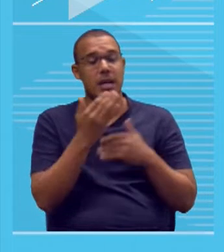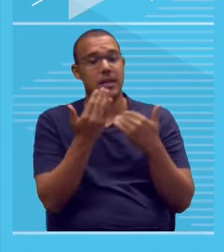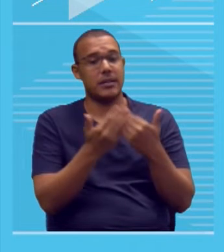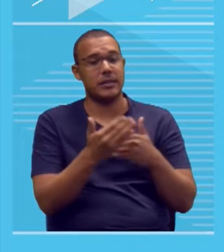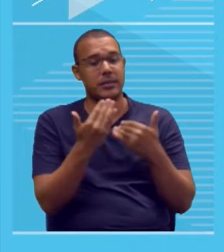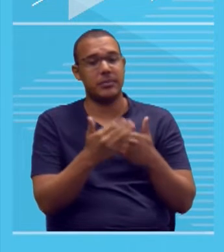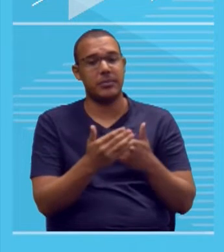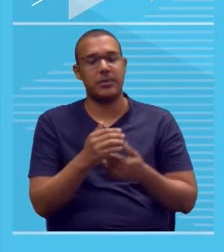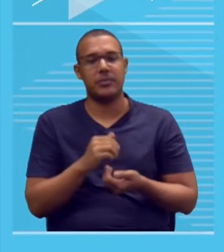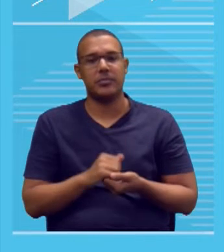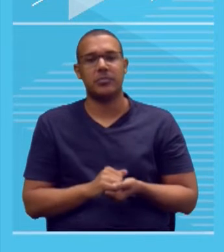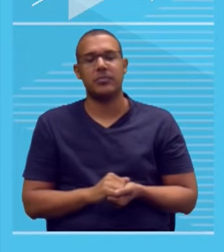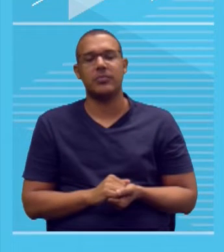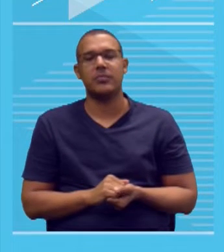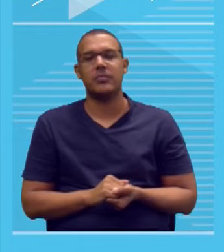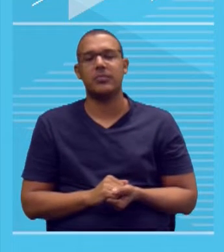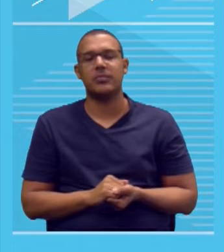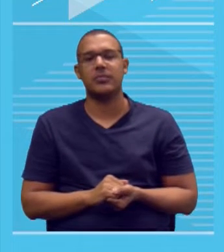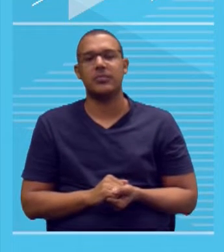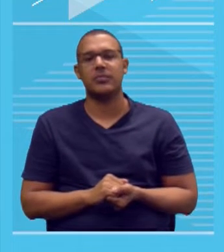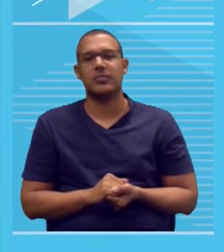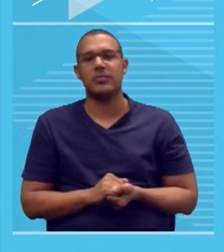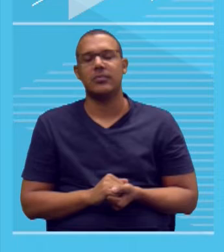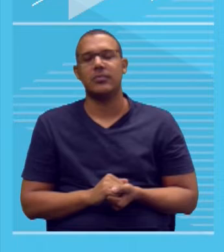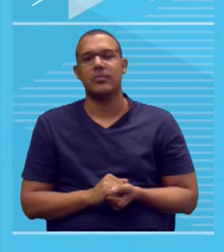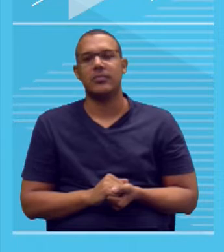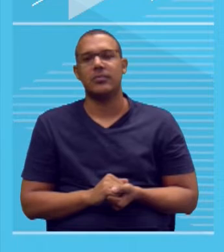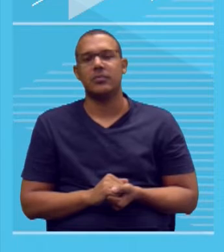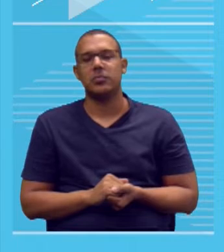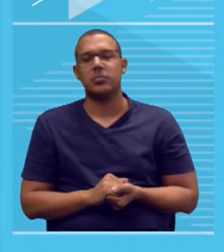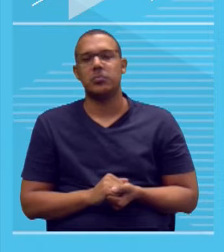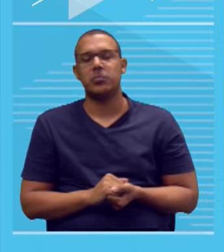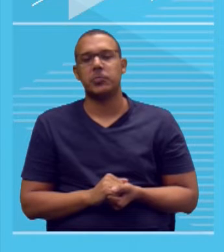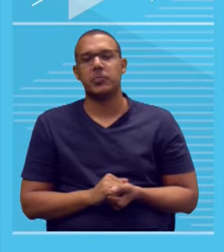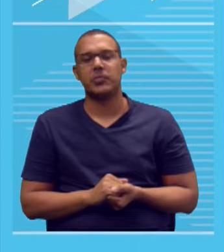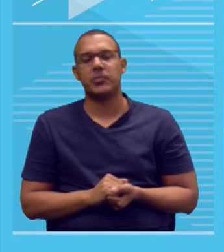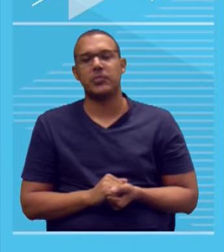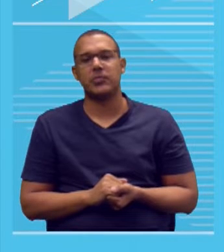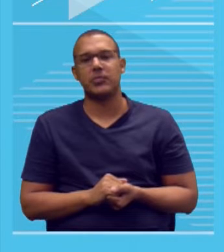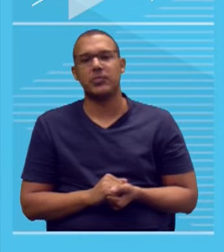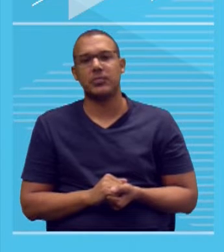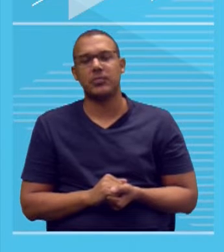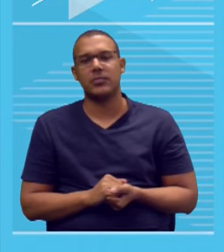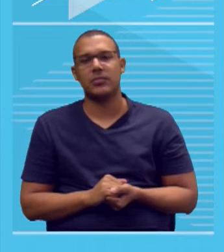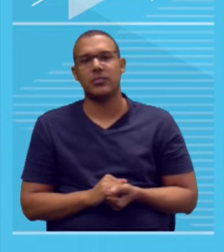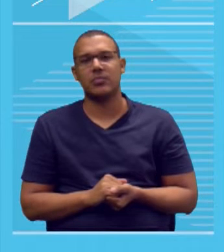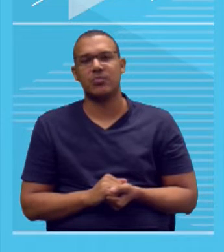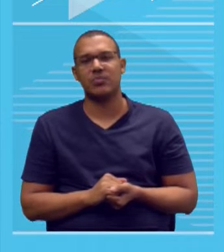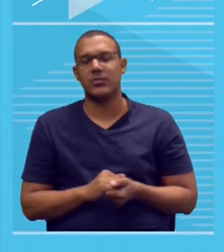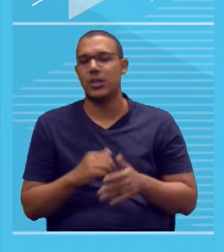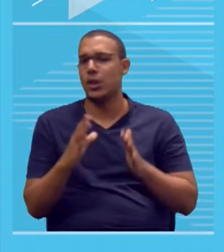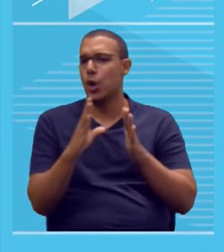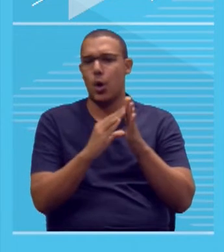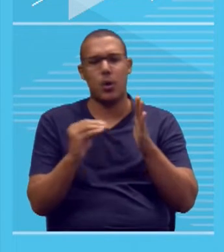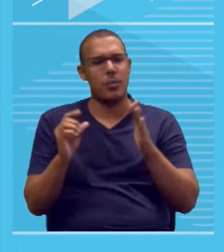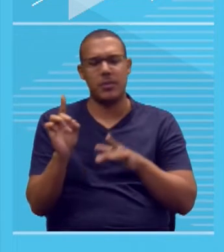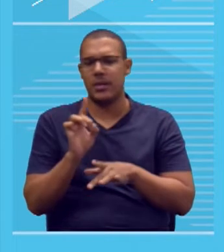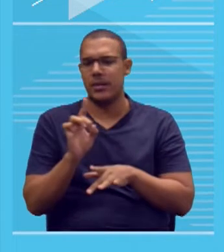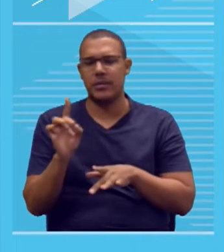assim que a prova, não é? Ela é aplicada. Então, gente, básico isso aí. Copie nada, não.